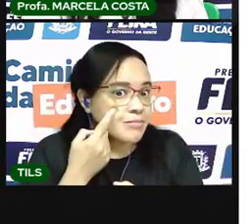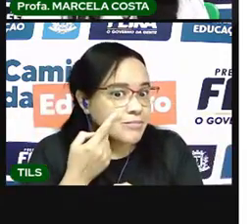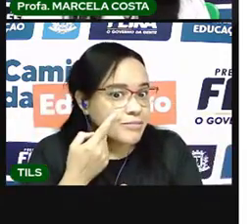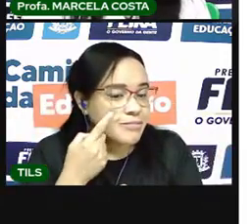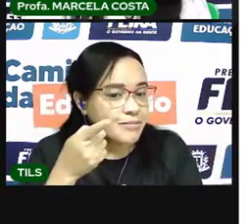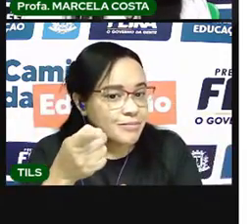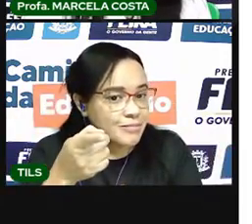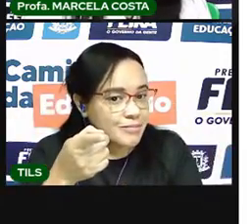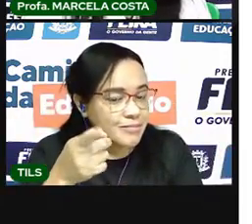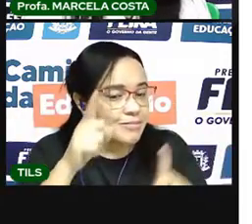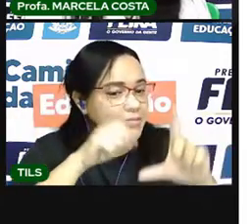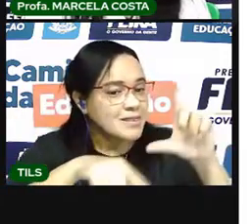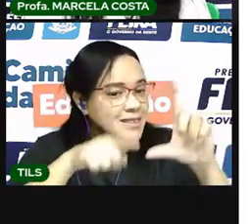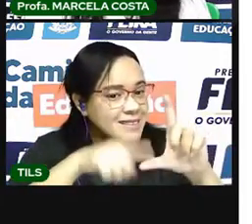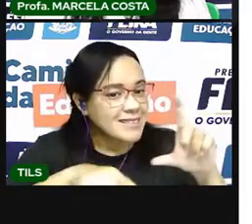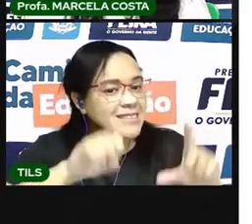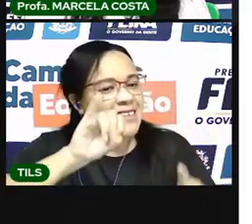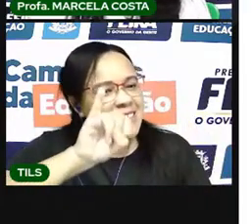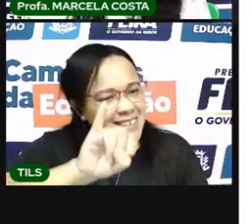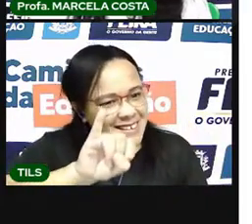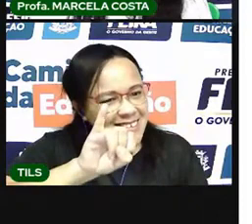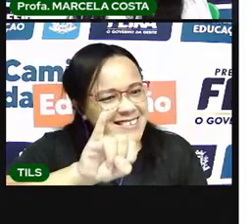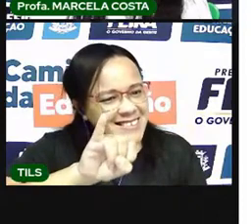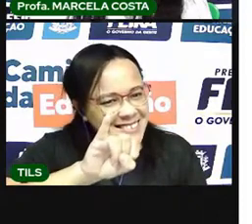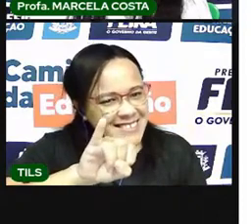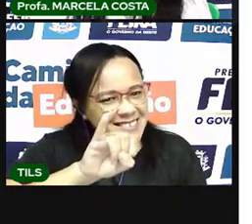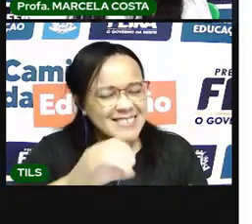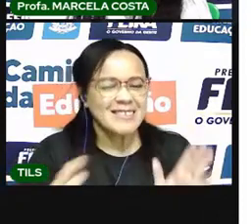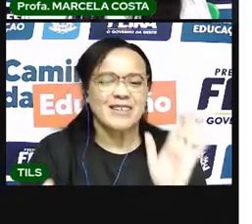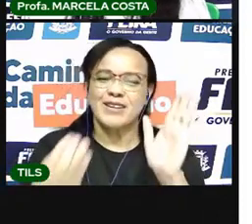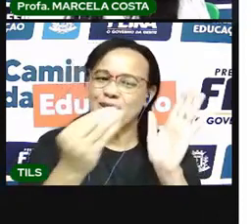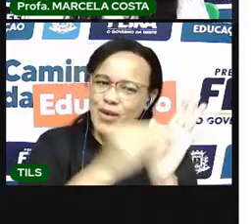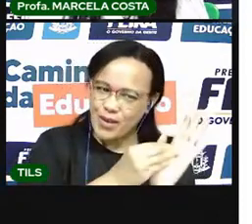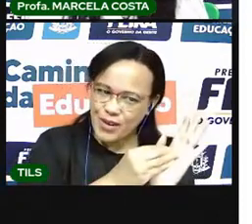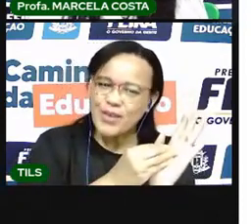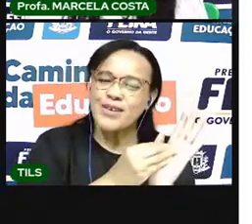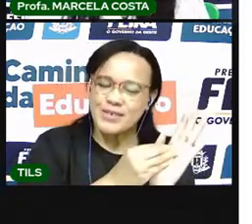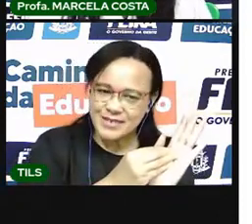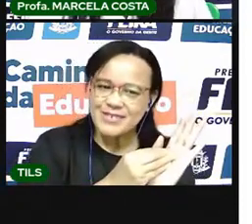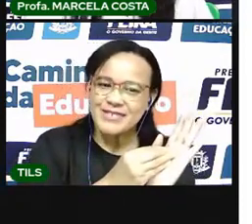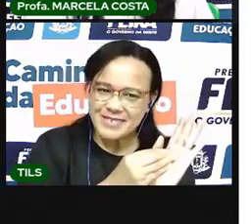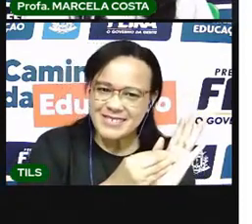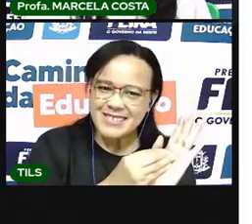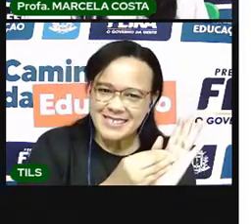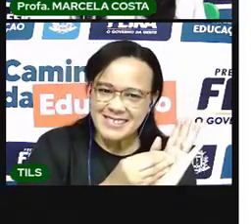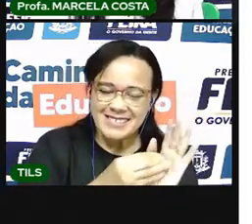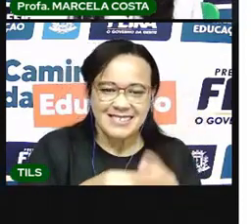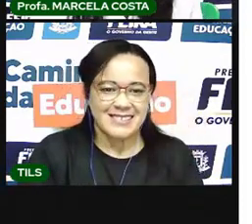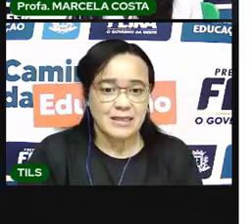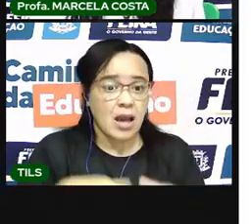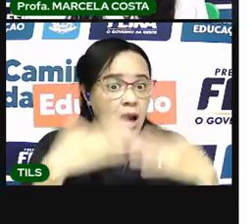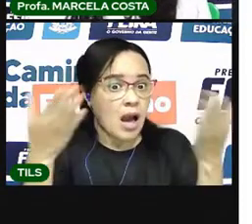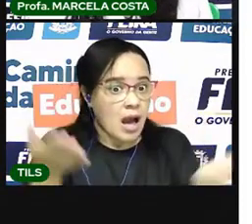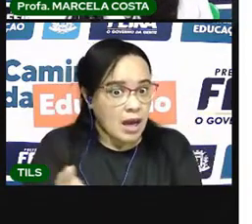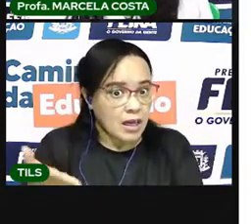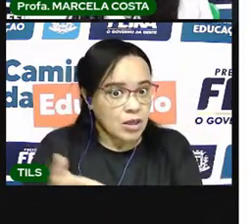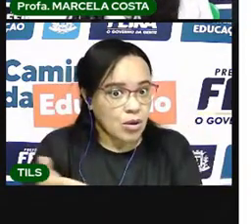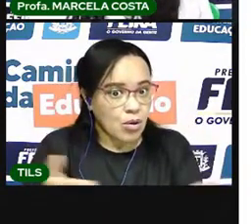É a letra I. Coloque aqui a letra I. Vamos contar agora.